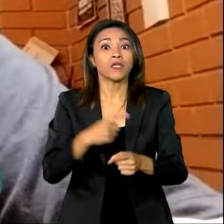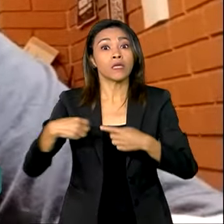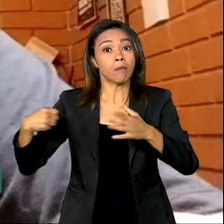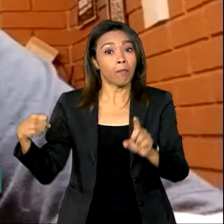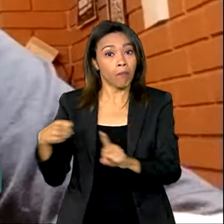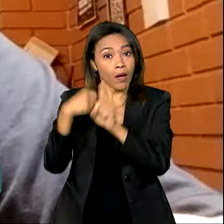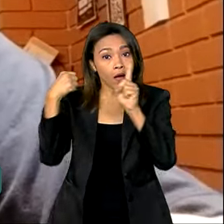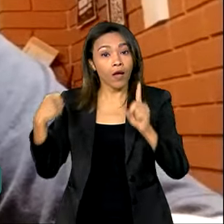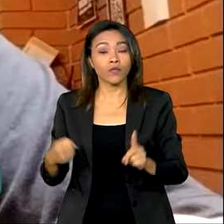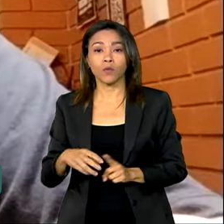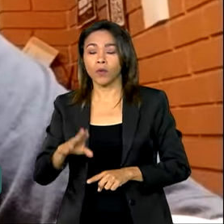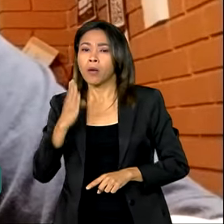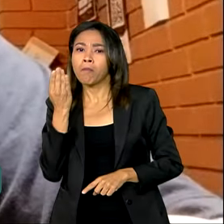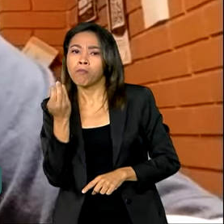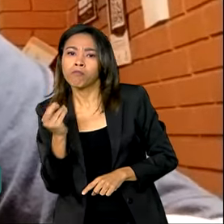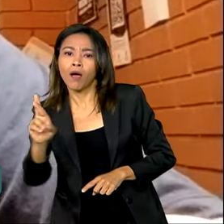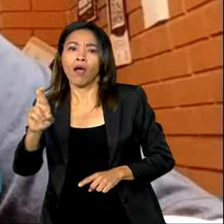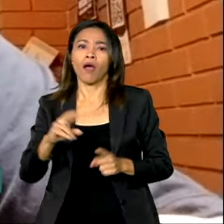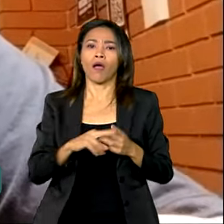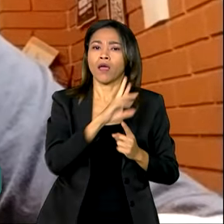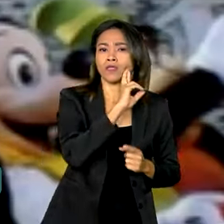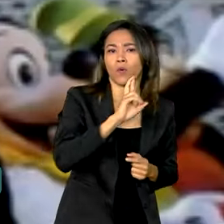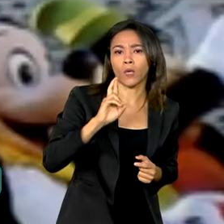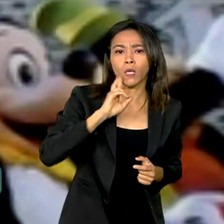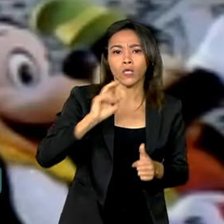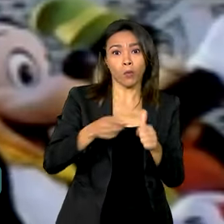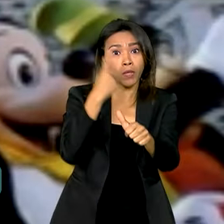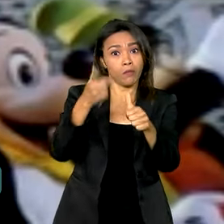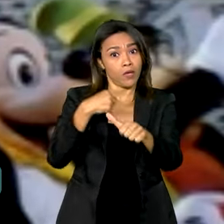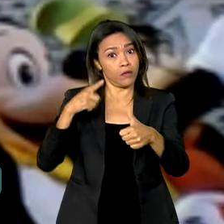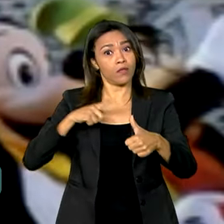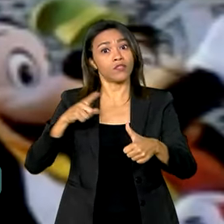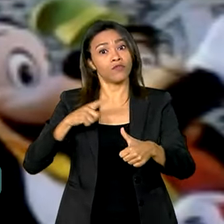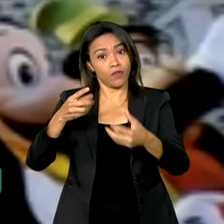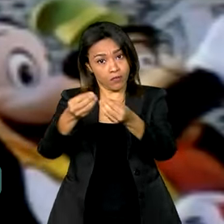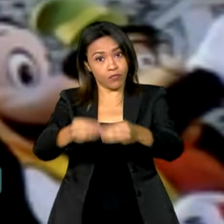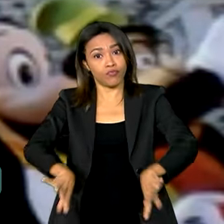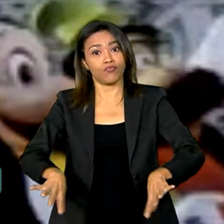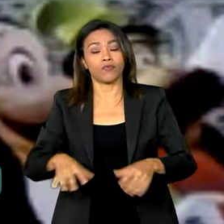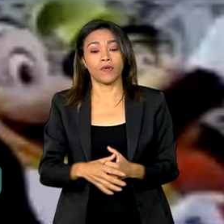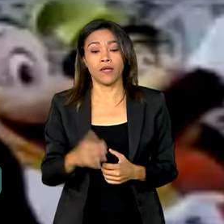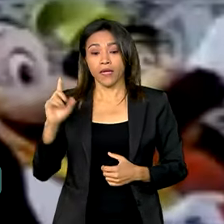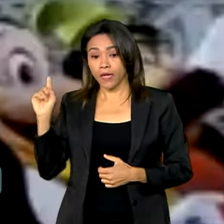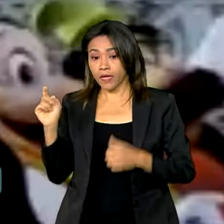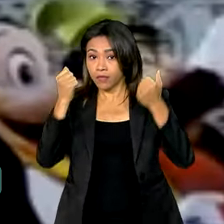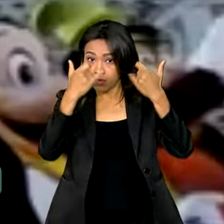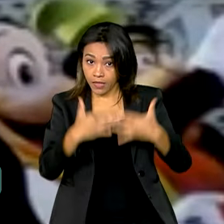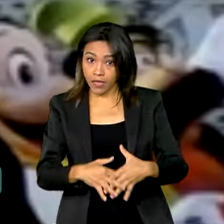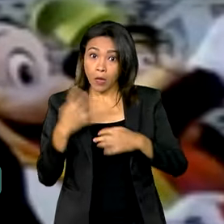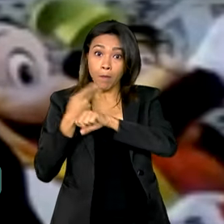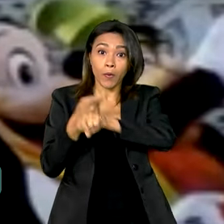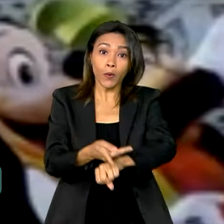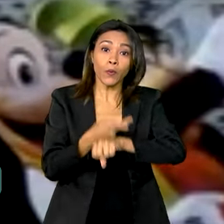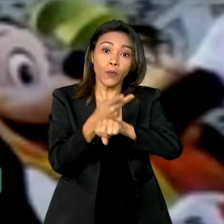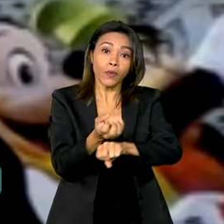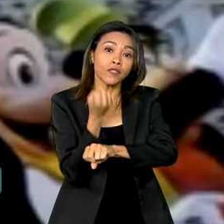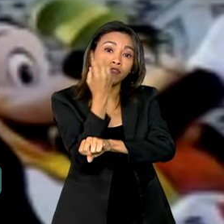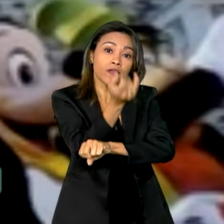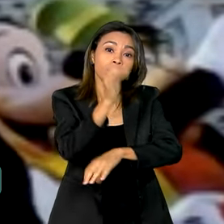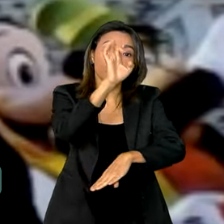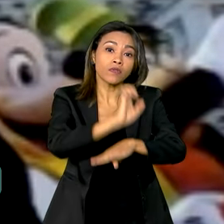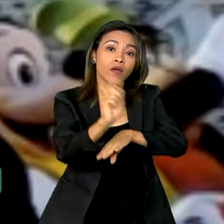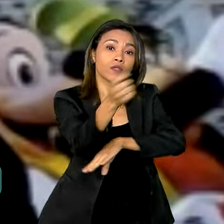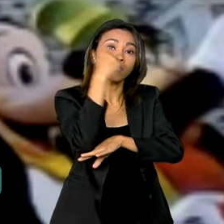ele é sempre o primeiro, é sempre o primeiro setor a sofrer. Luiz confirma. A procura por viagens ao Rio Grande do Sul caiu